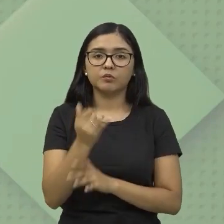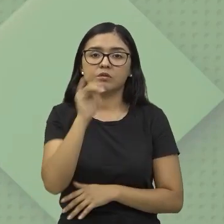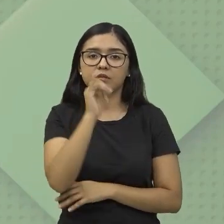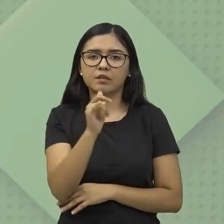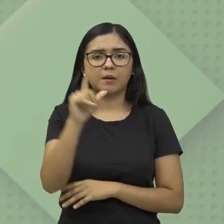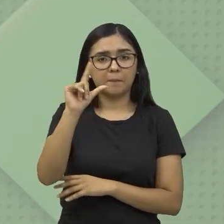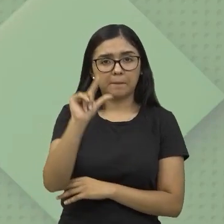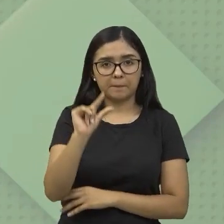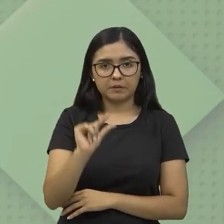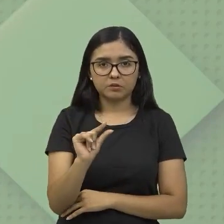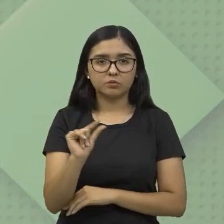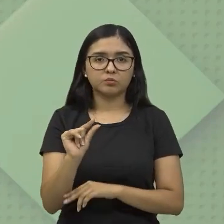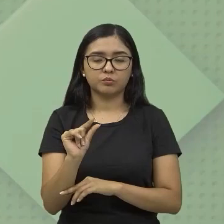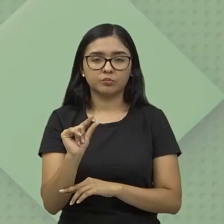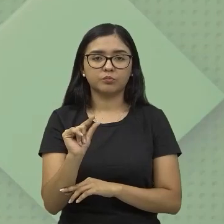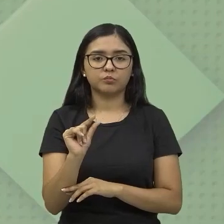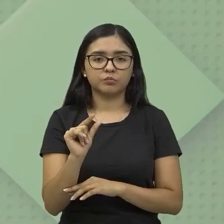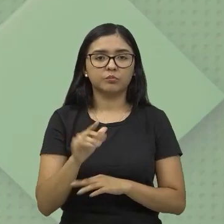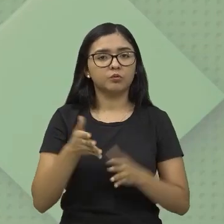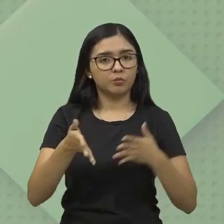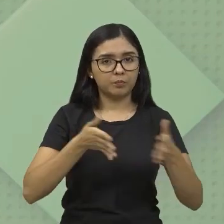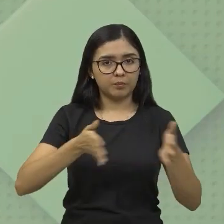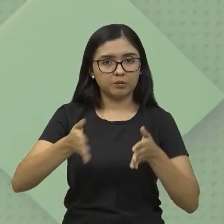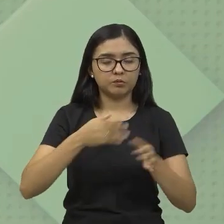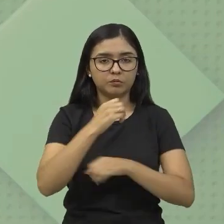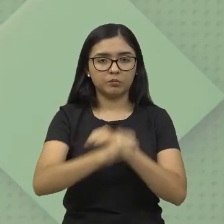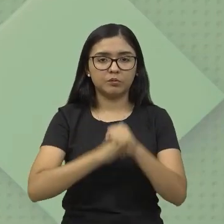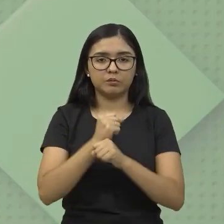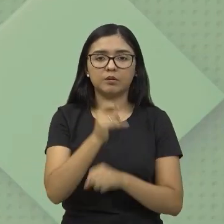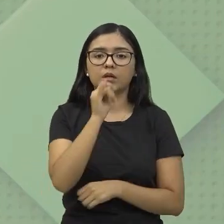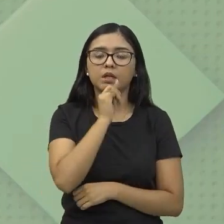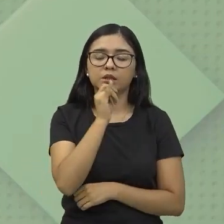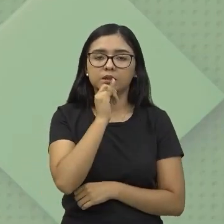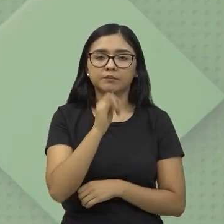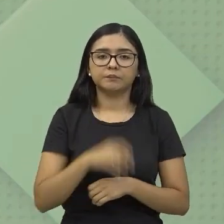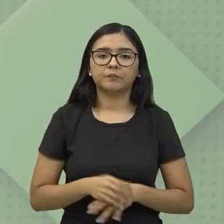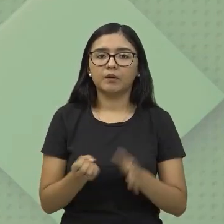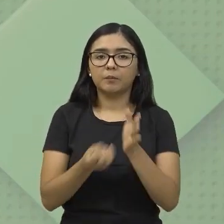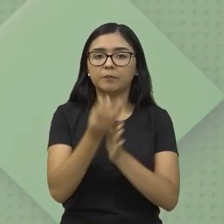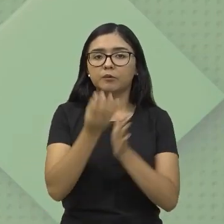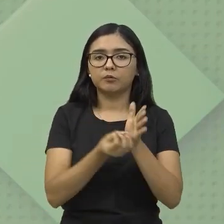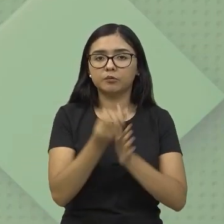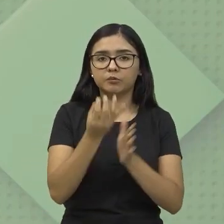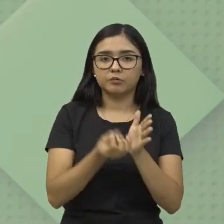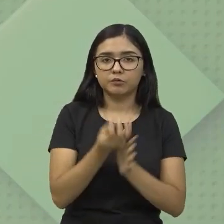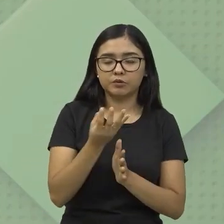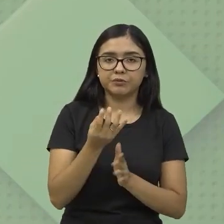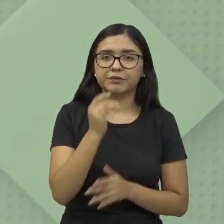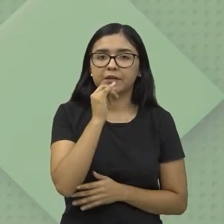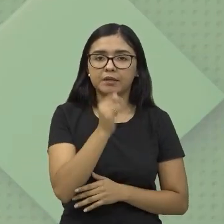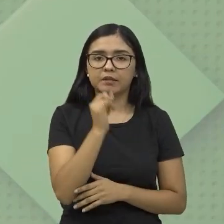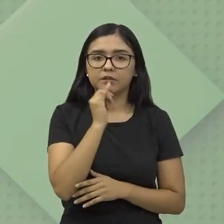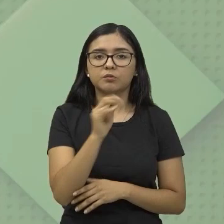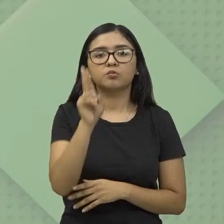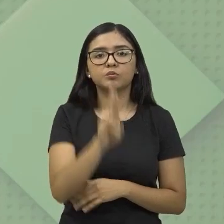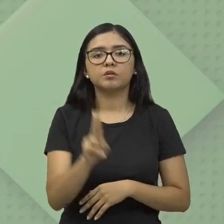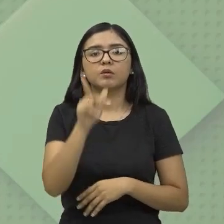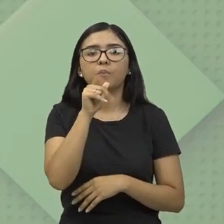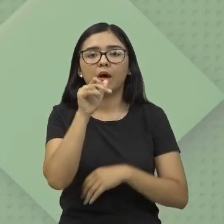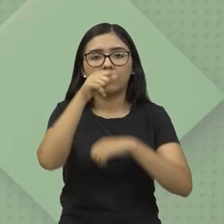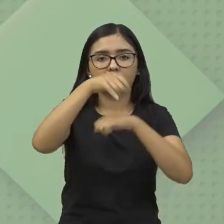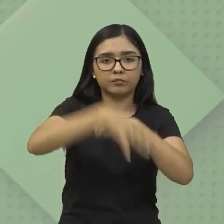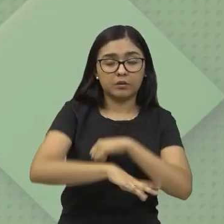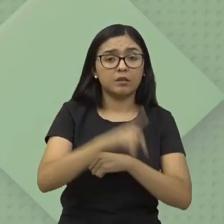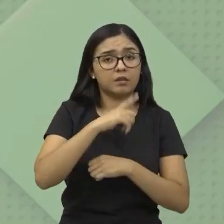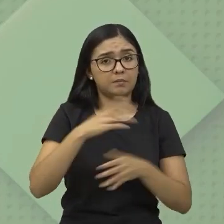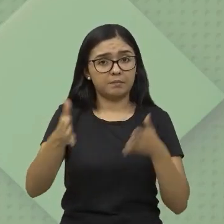determinados períodos do ano. Por exemplo, aquelas que produzem energia a partir de hidrelétricas. Existem